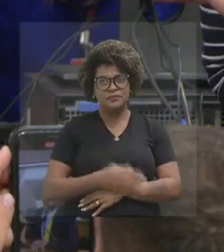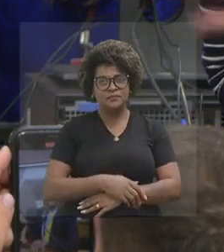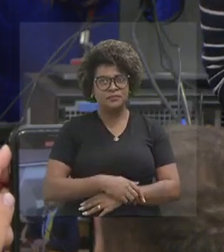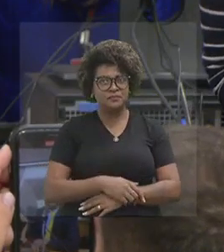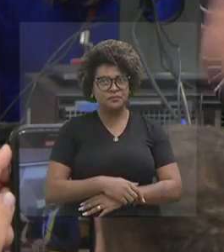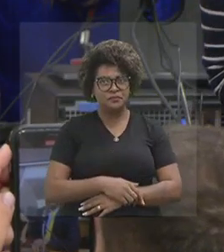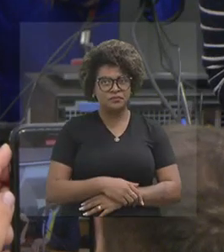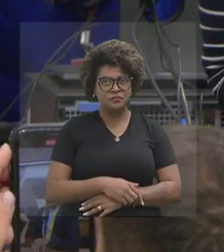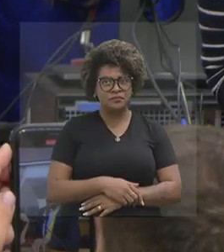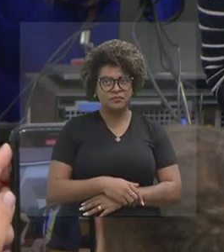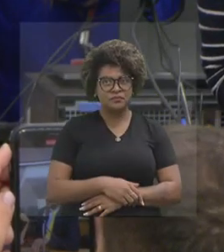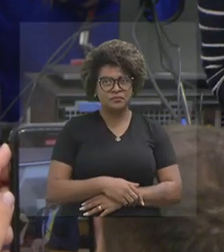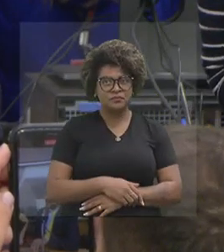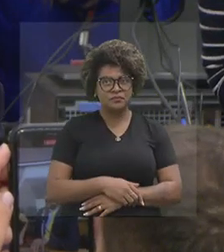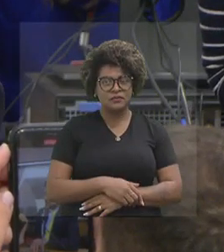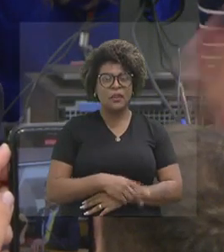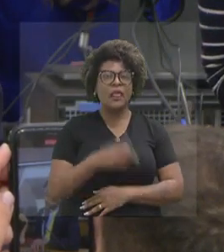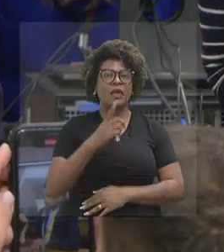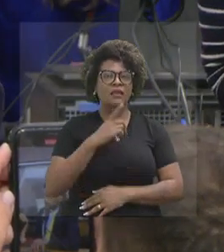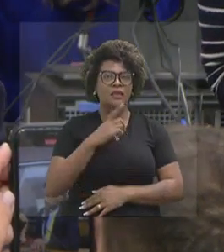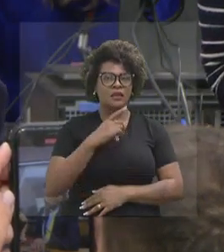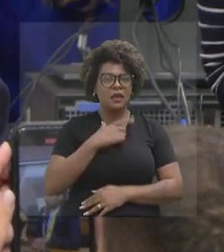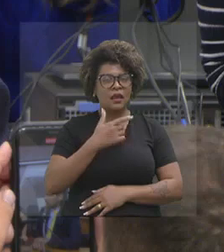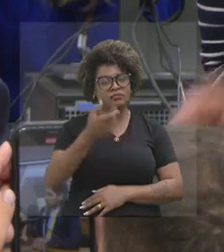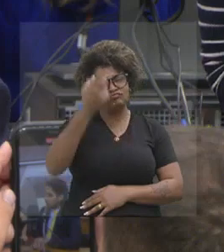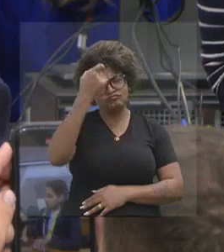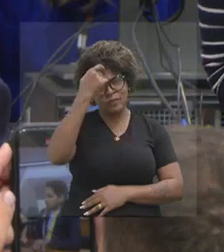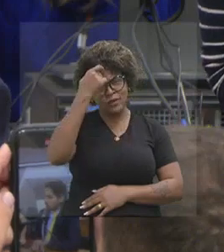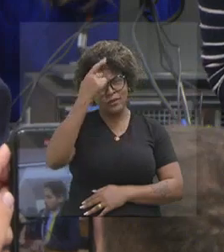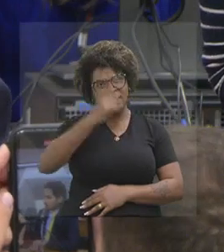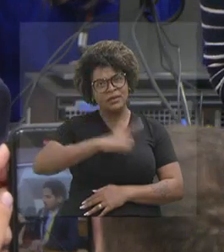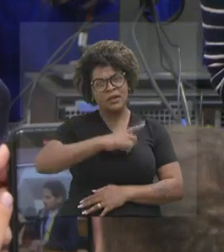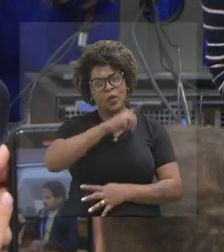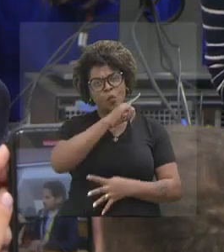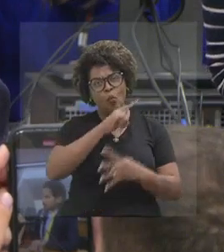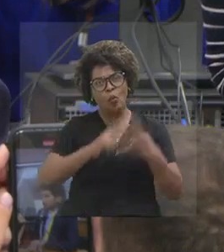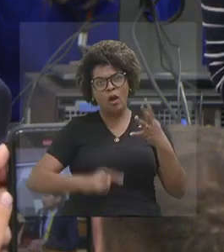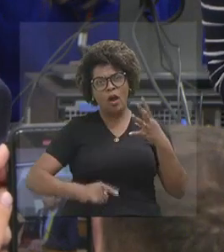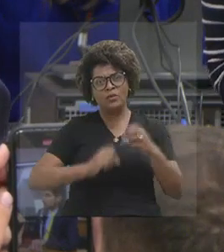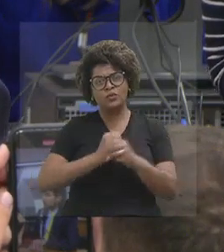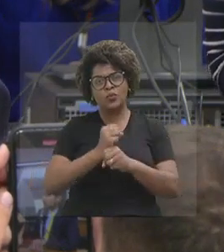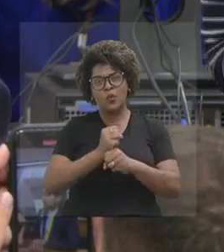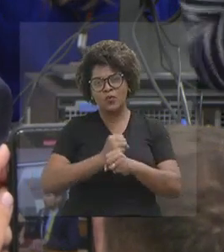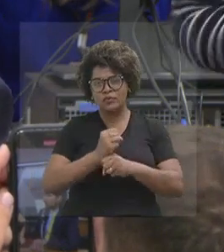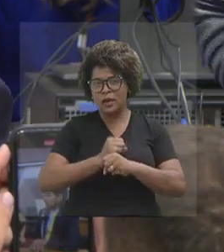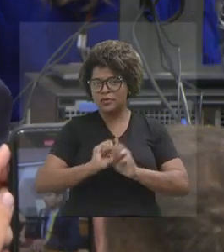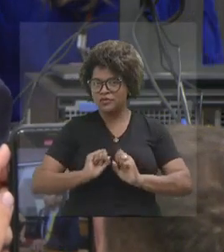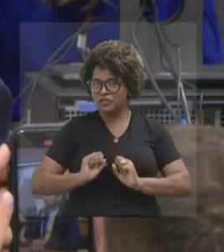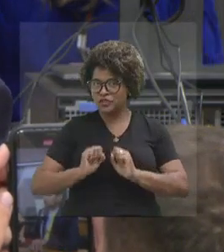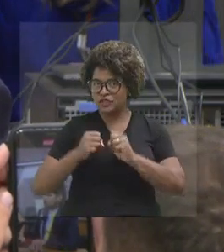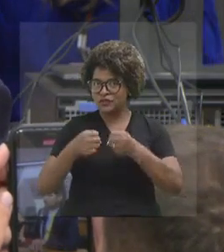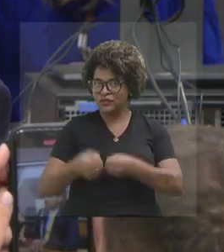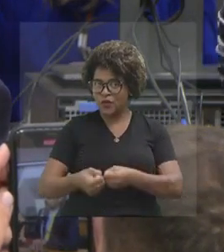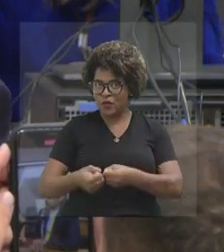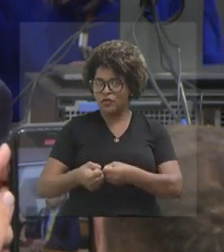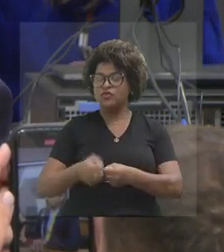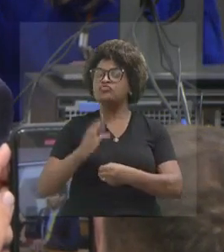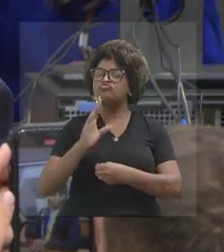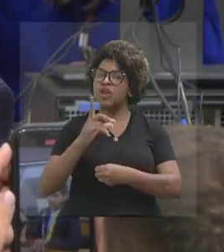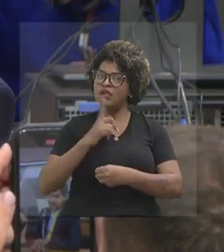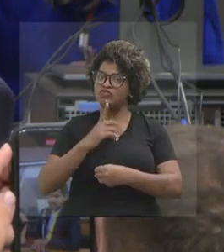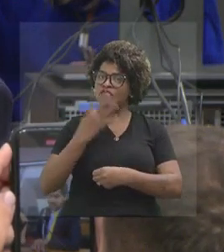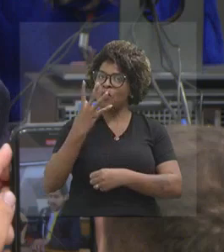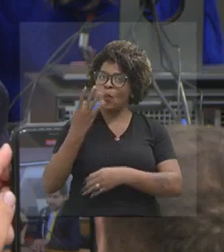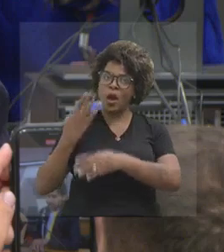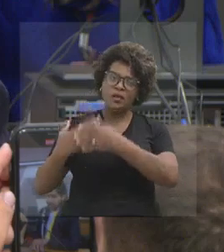E nós temos ciência que nós teremos quatro anos de muita entrega. Foram quatro anos para trás onde nós já tivemos muita